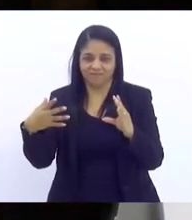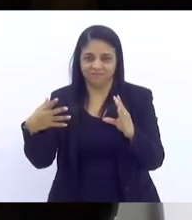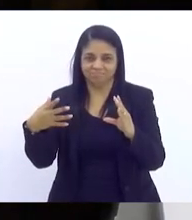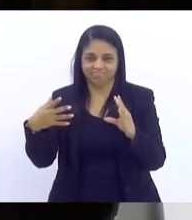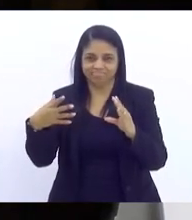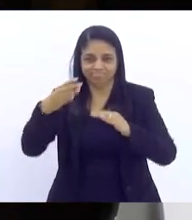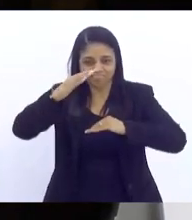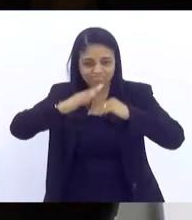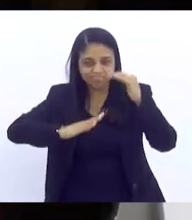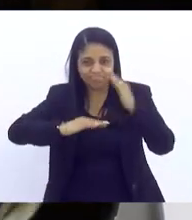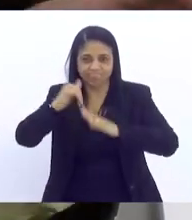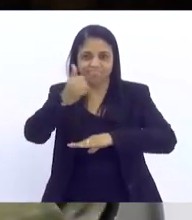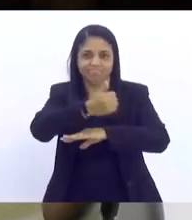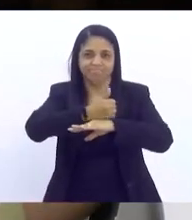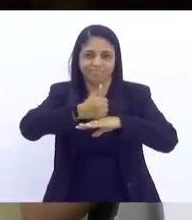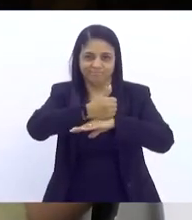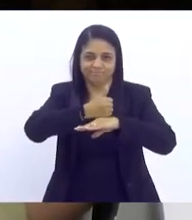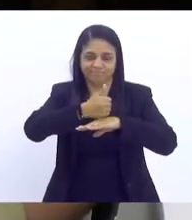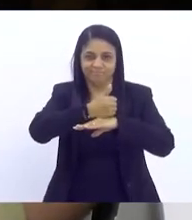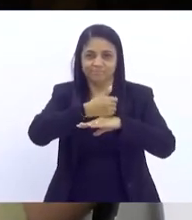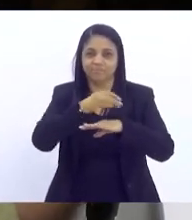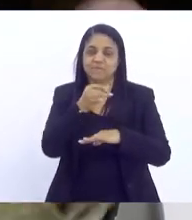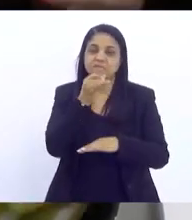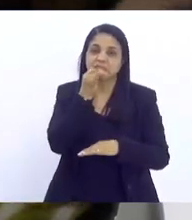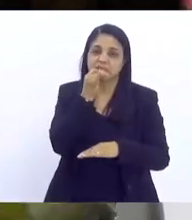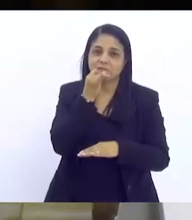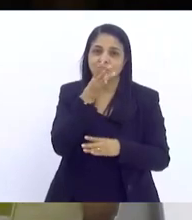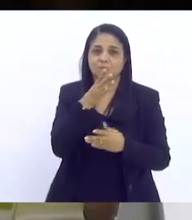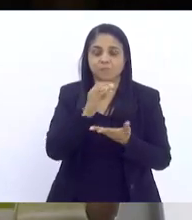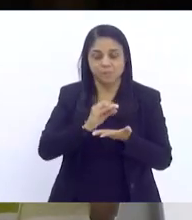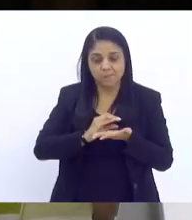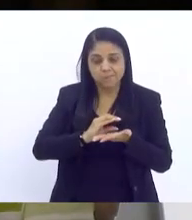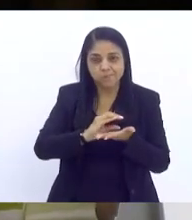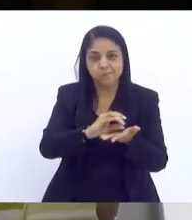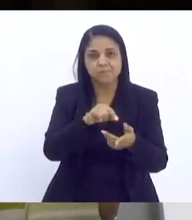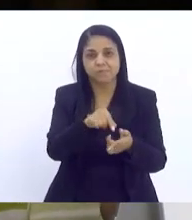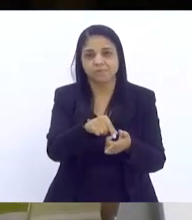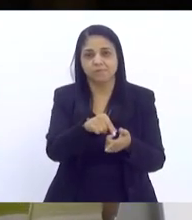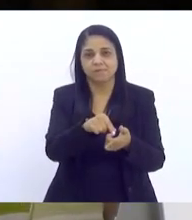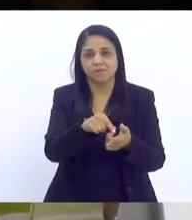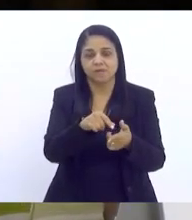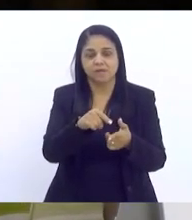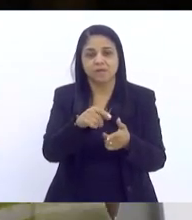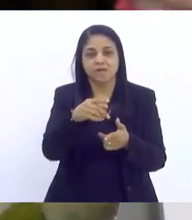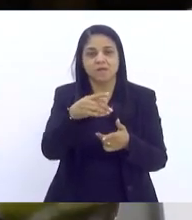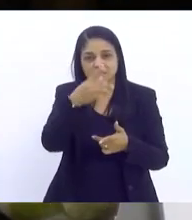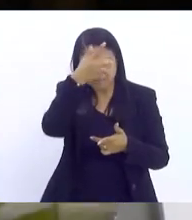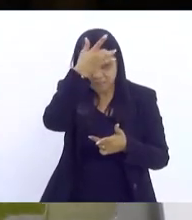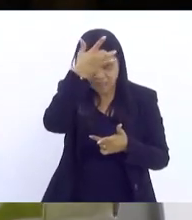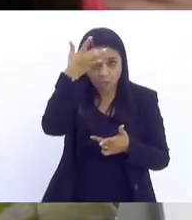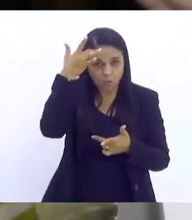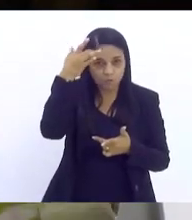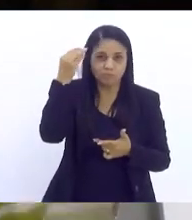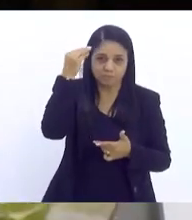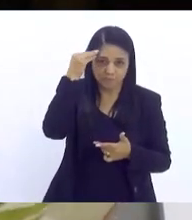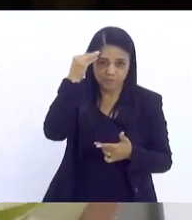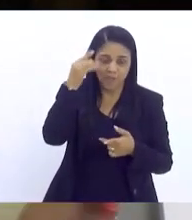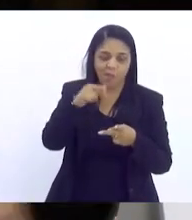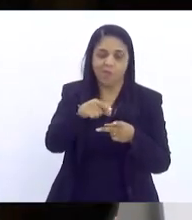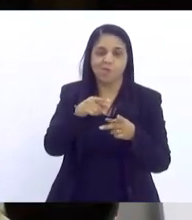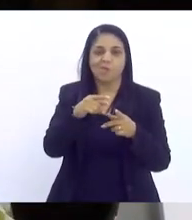profissões. Por exemplo, a gente pode investir mais a questão da saúde mental com os assistentes sociais e